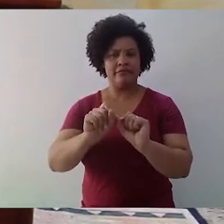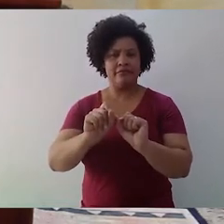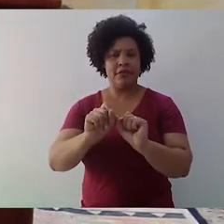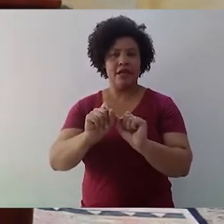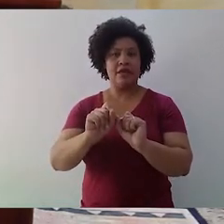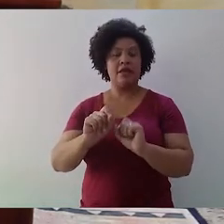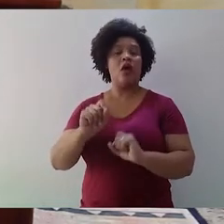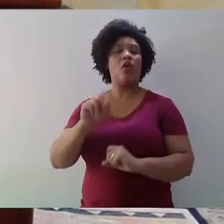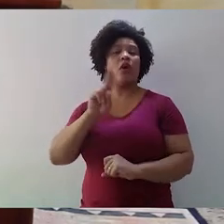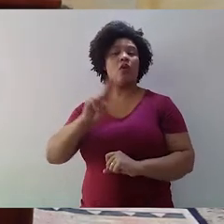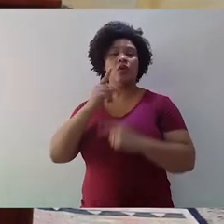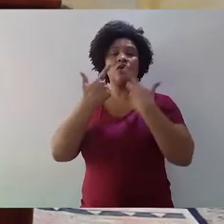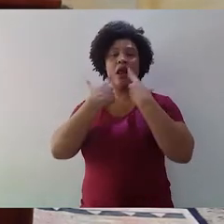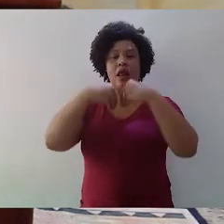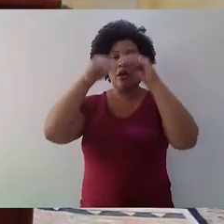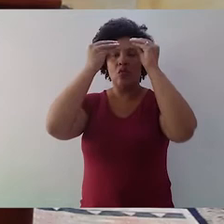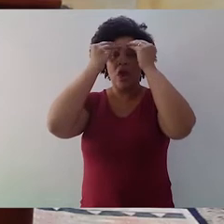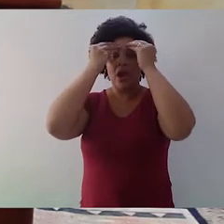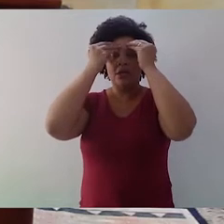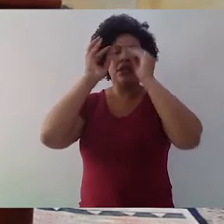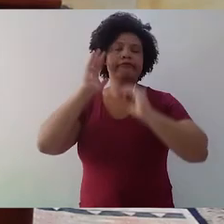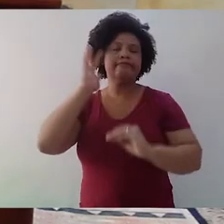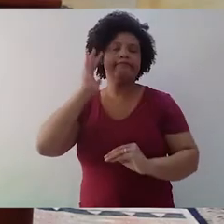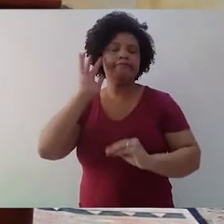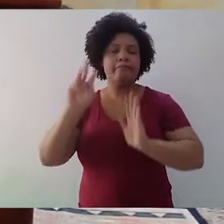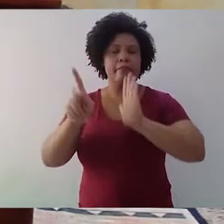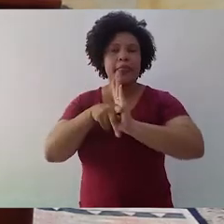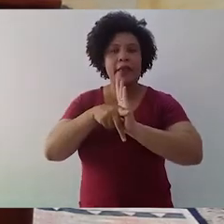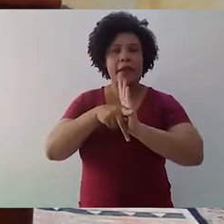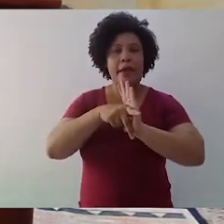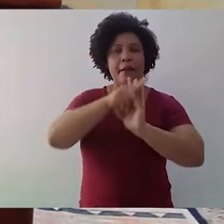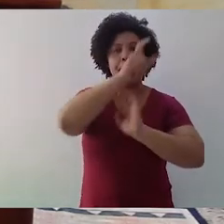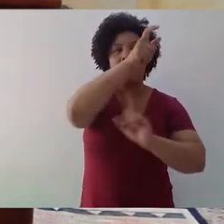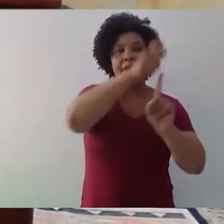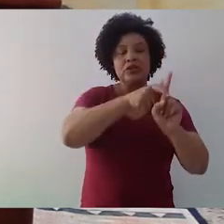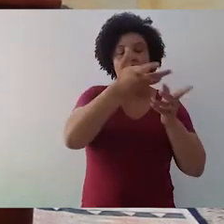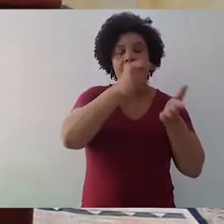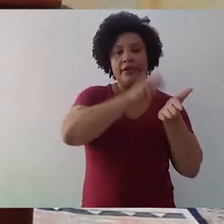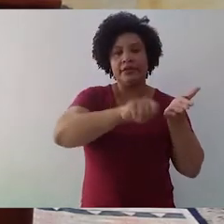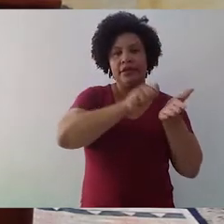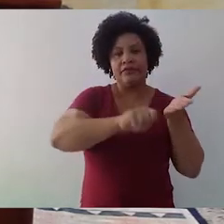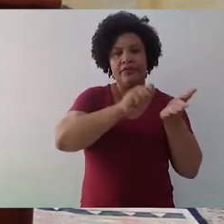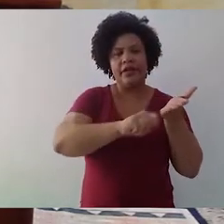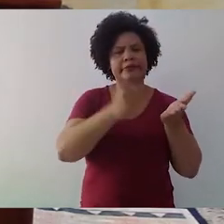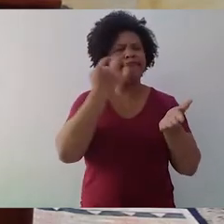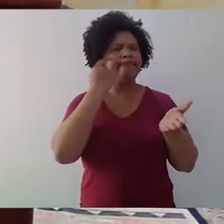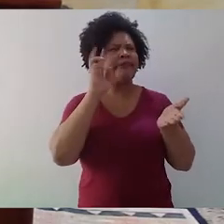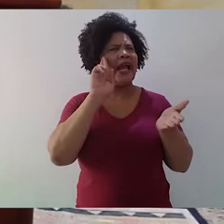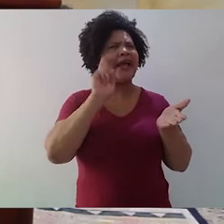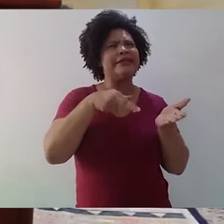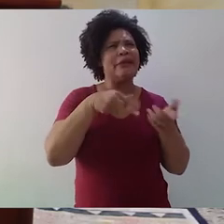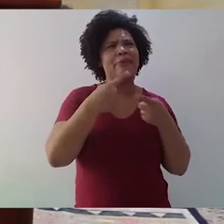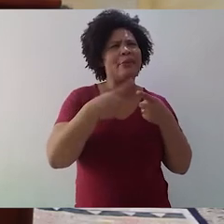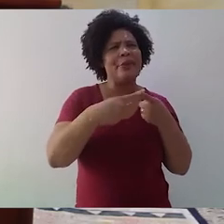linguagem, deve ser uma primeira reflexão para o escritor. Qual é a razão pela qual eu escrevo? E as pessoas